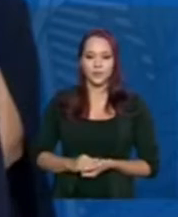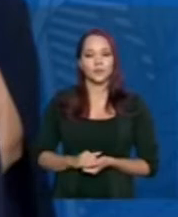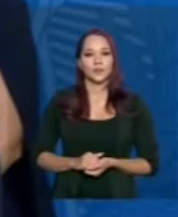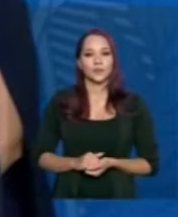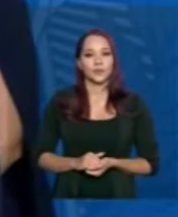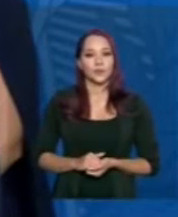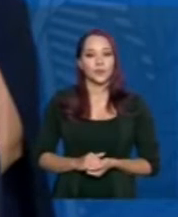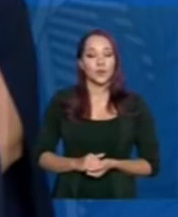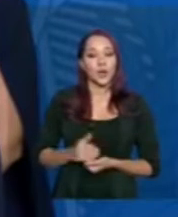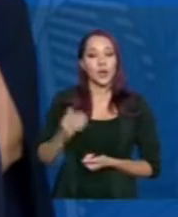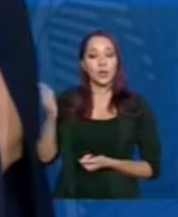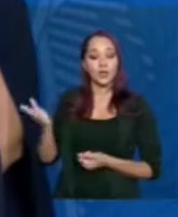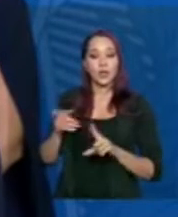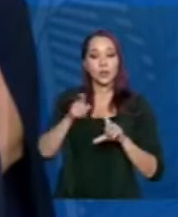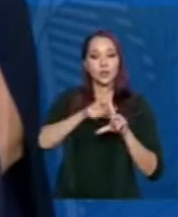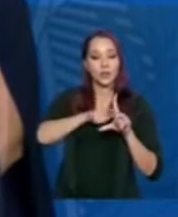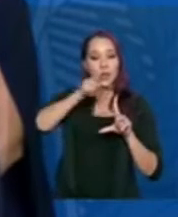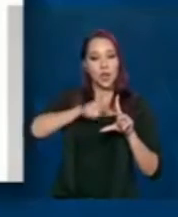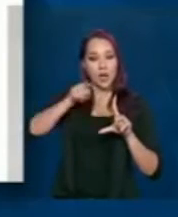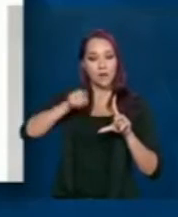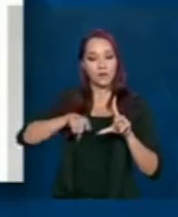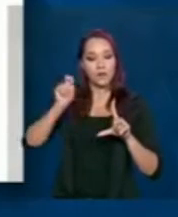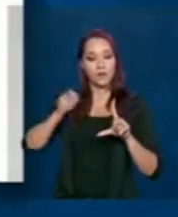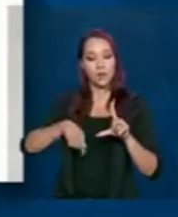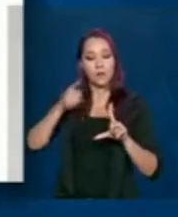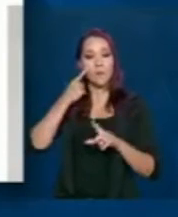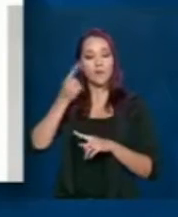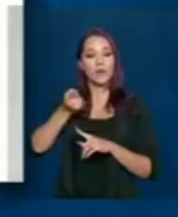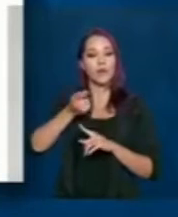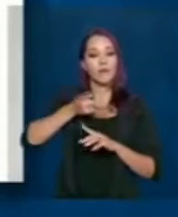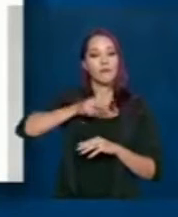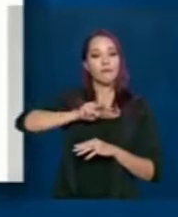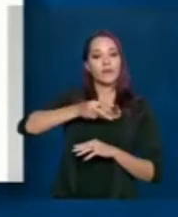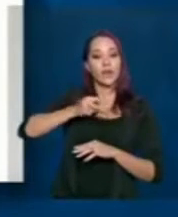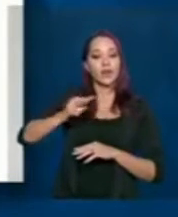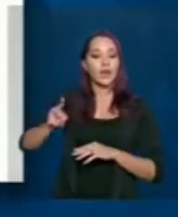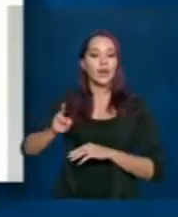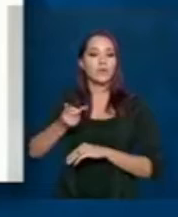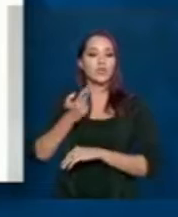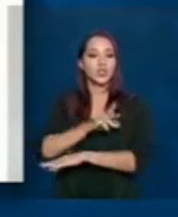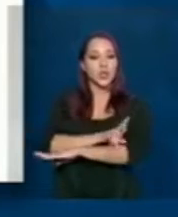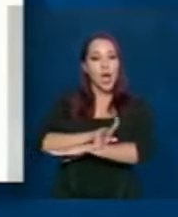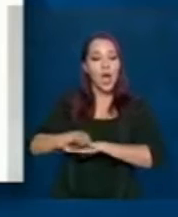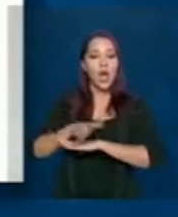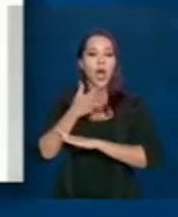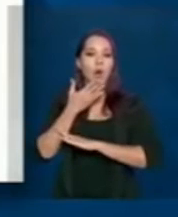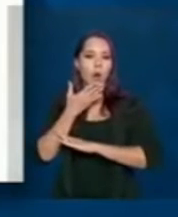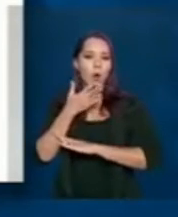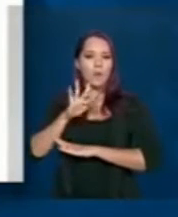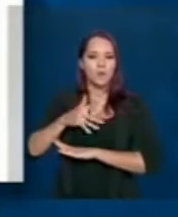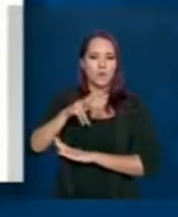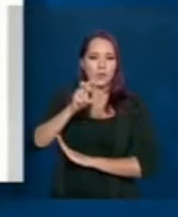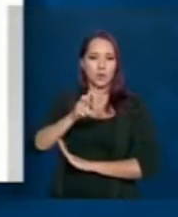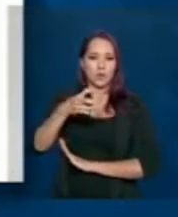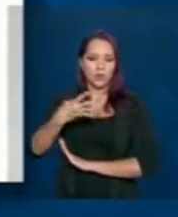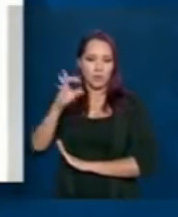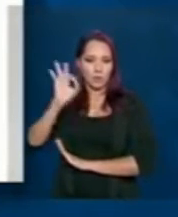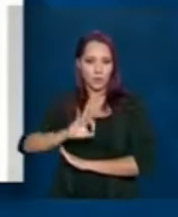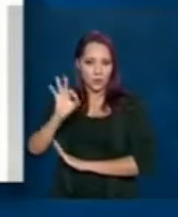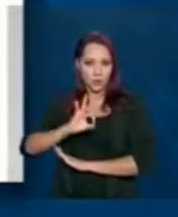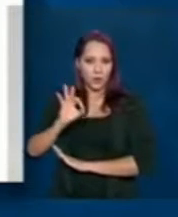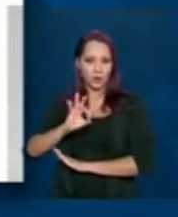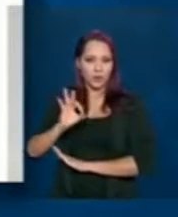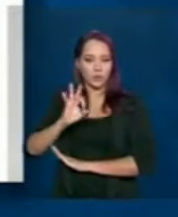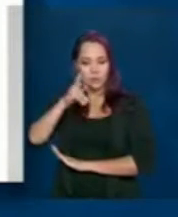Nesse gráfico, a gente pode observar em relação a variável raça-cor, que cerca de 54%